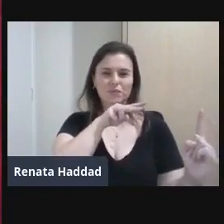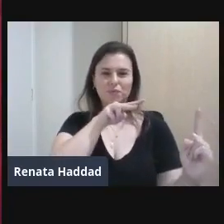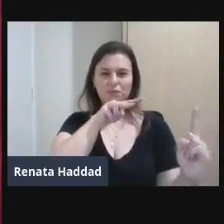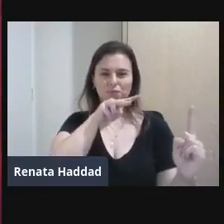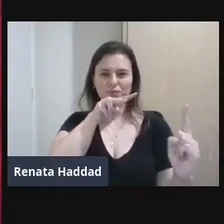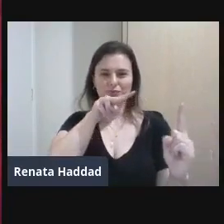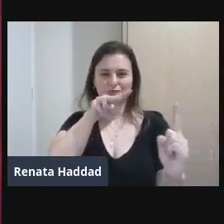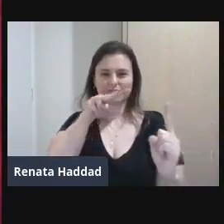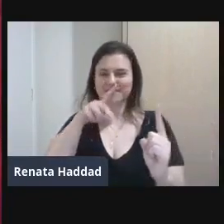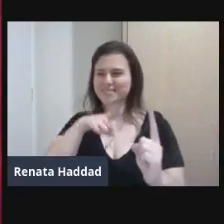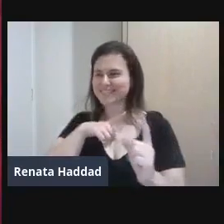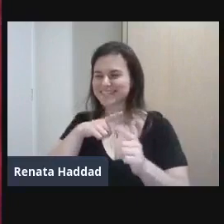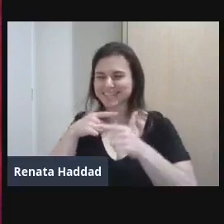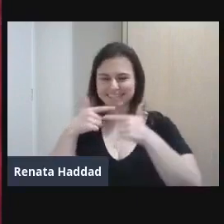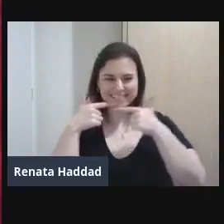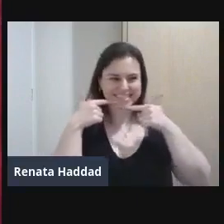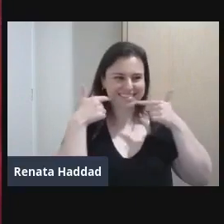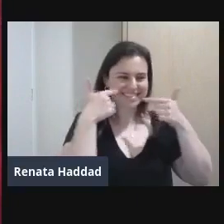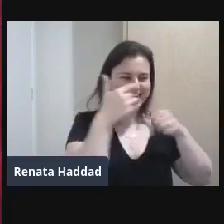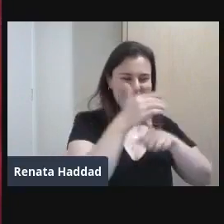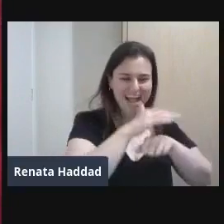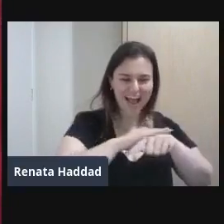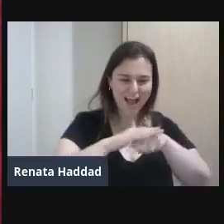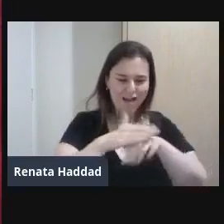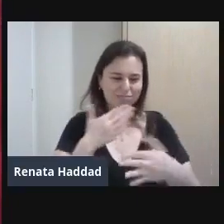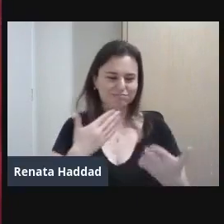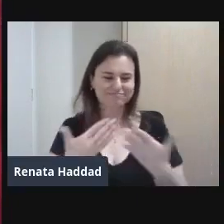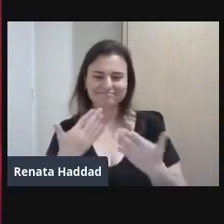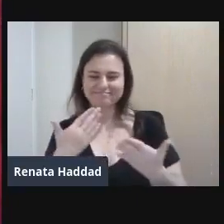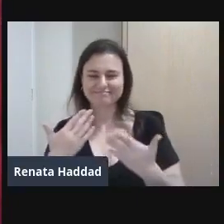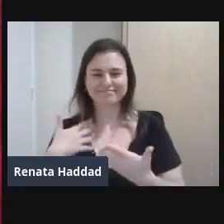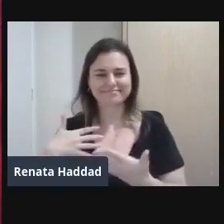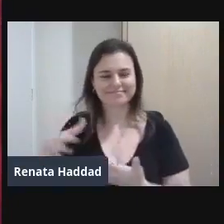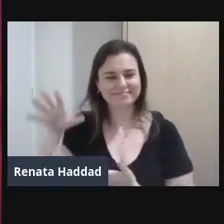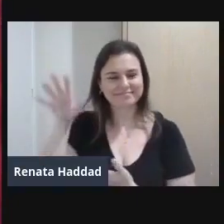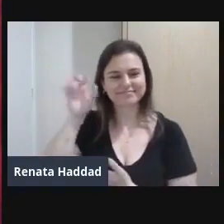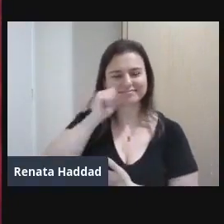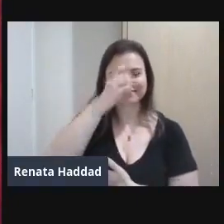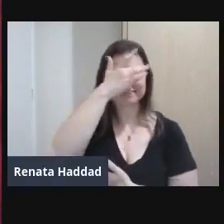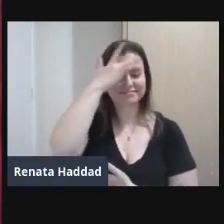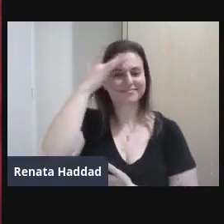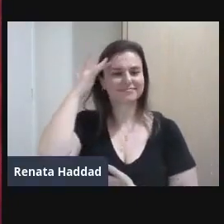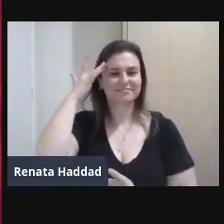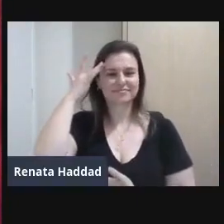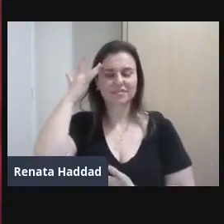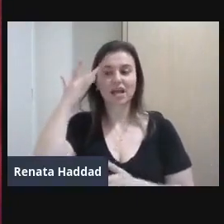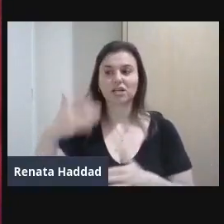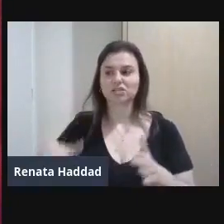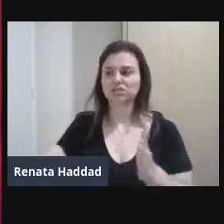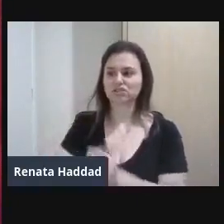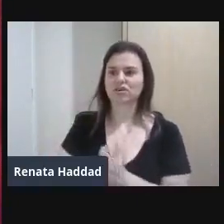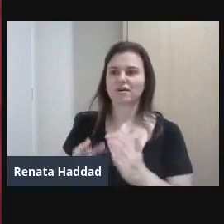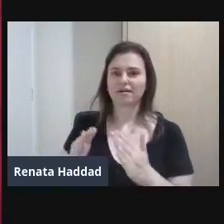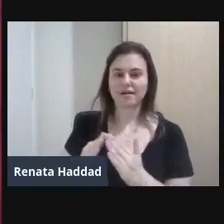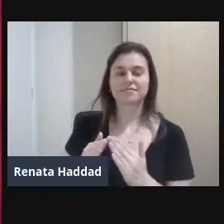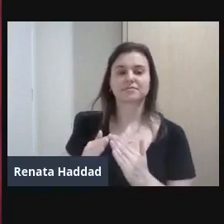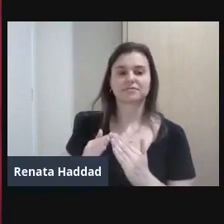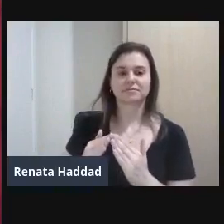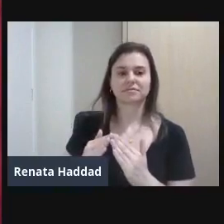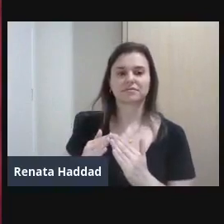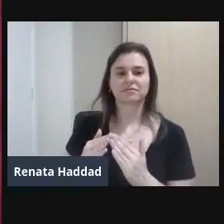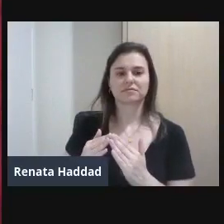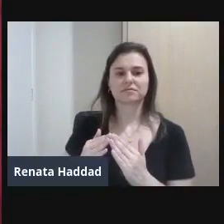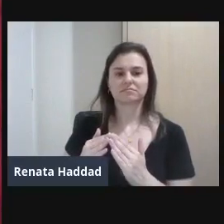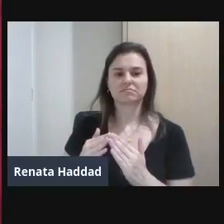conversava Com as pessoas Ela ouvia as pessoas E quando ele chegou Em casa Dessa vez Ele se